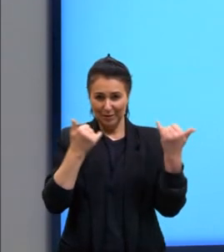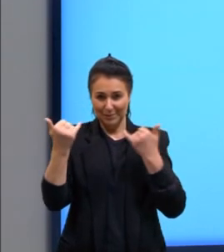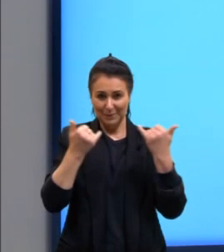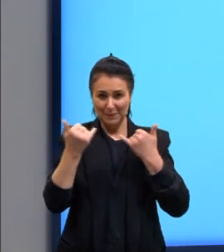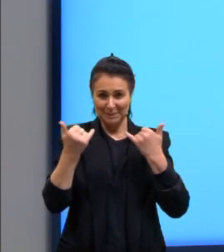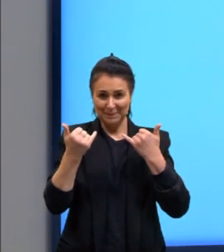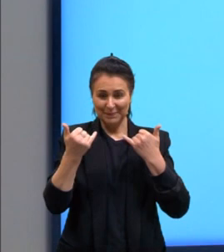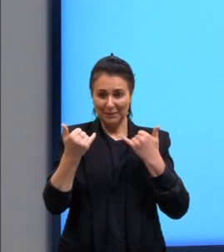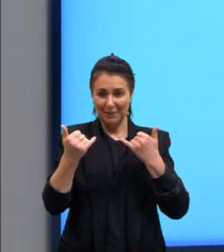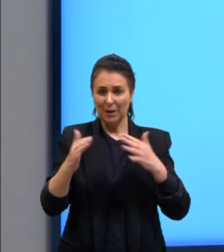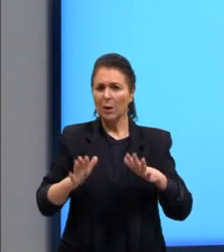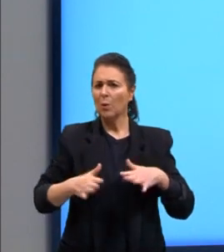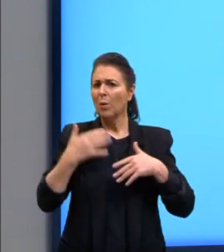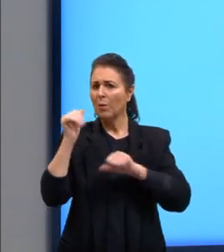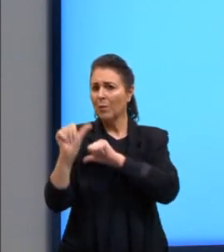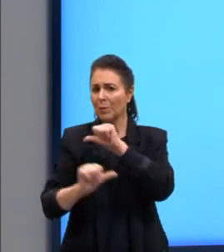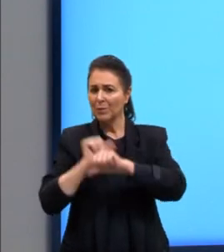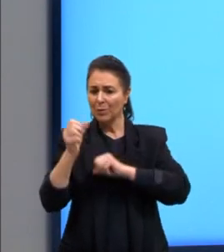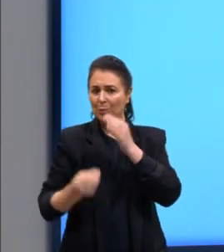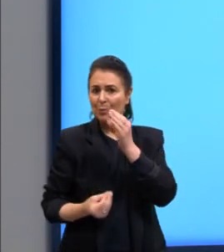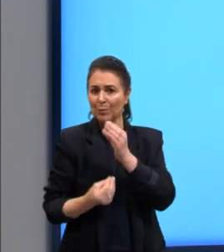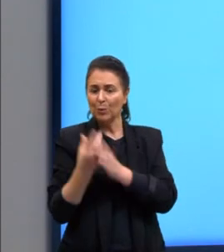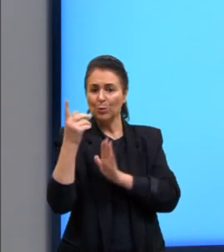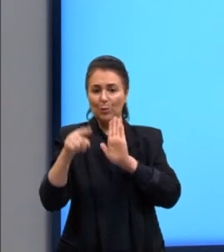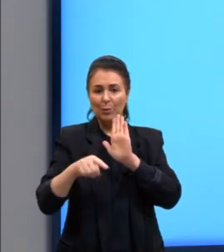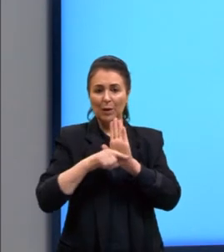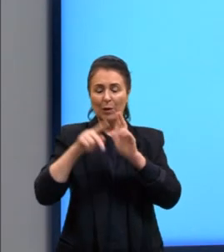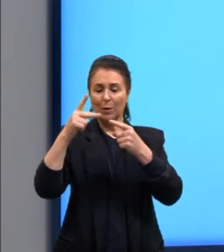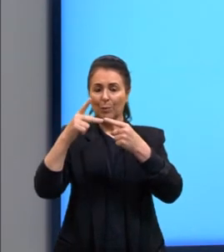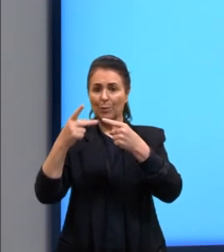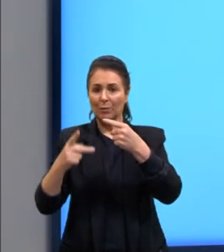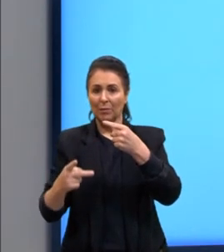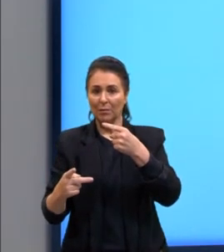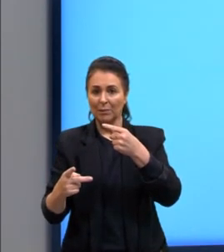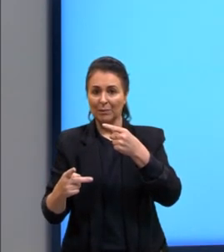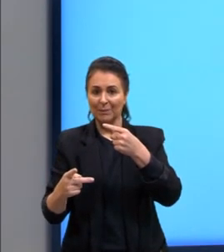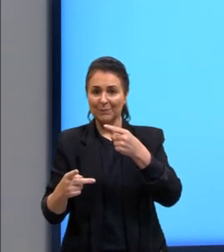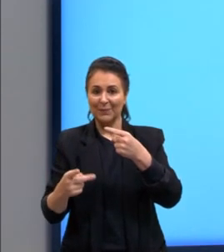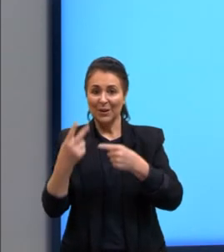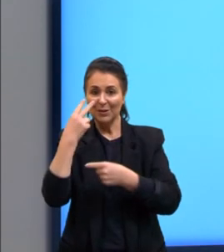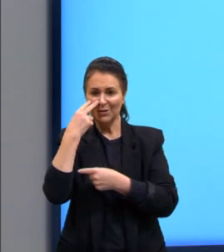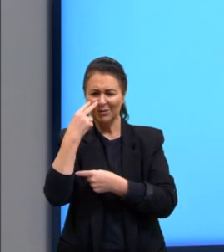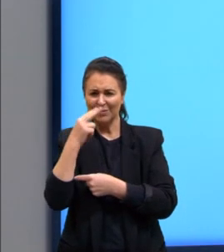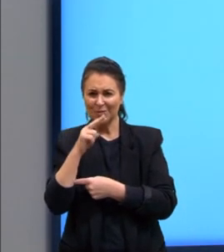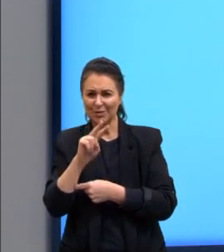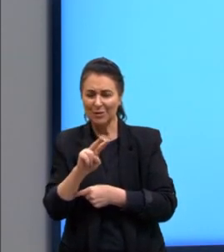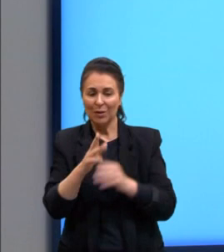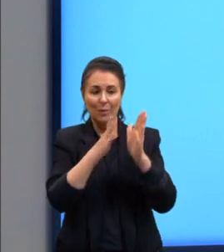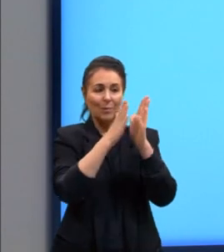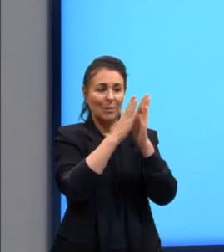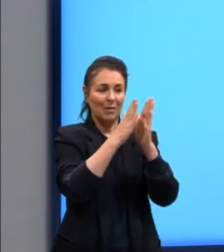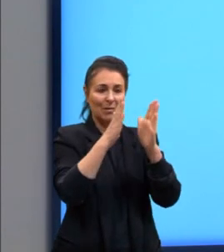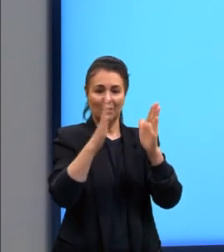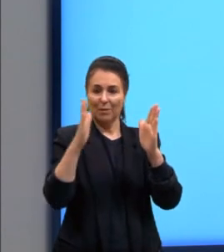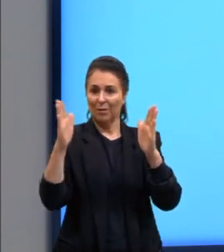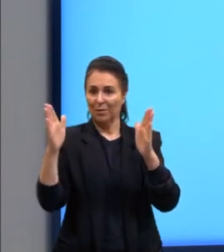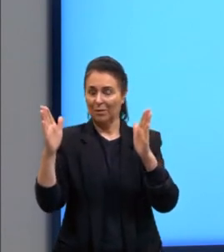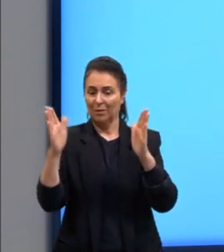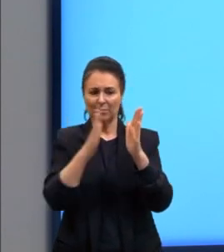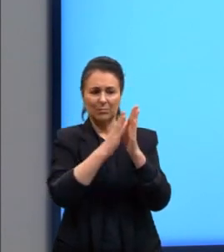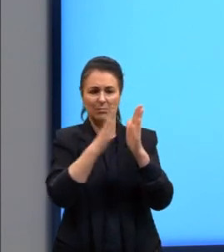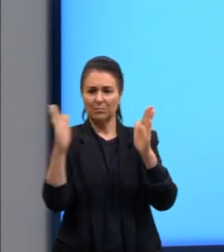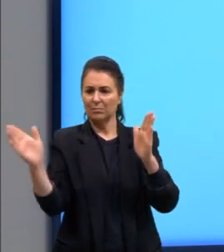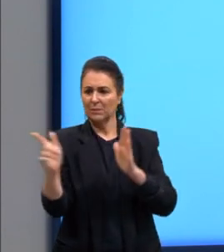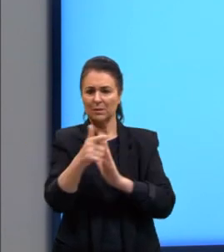Qual mutação produzirá a menor proteína? Aqui a gente vê uma sequência de